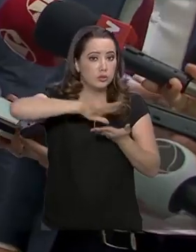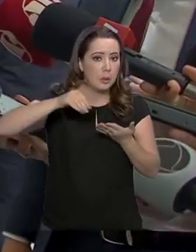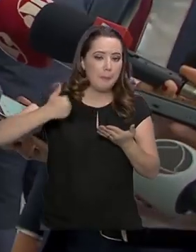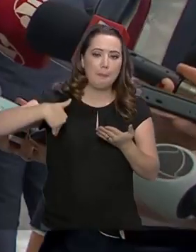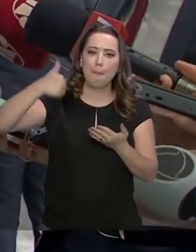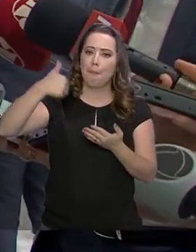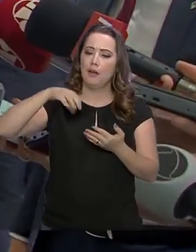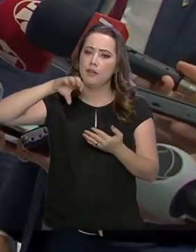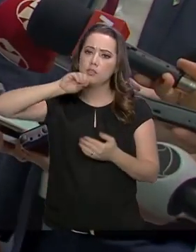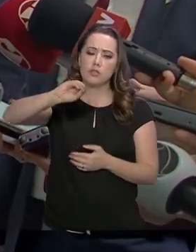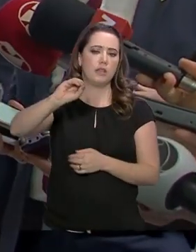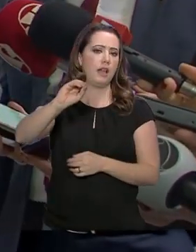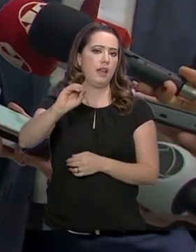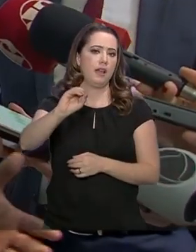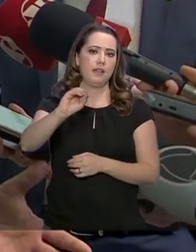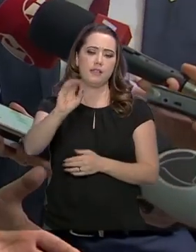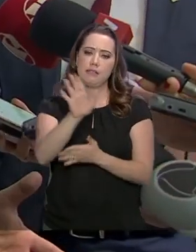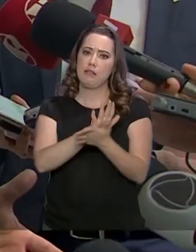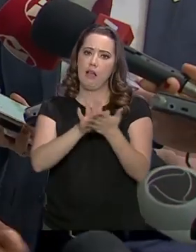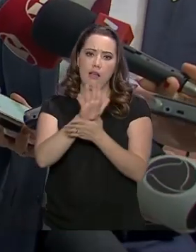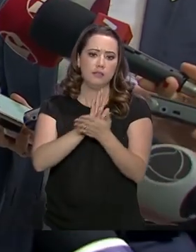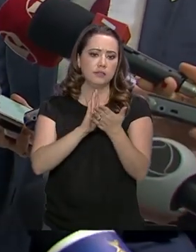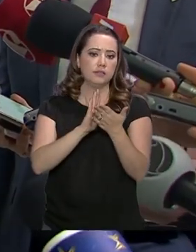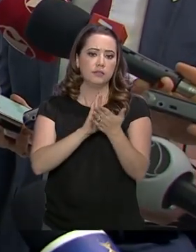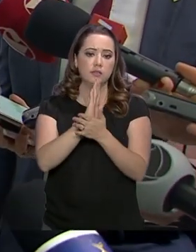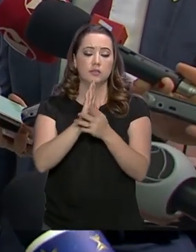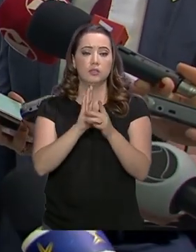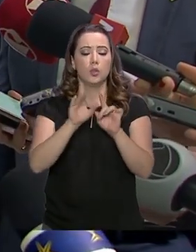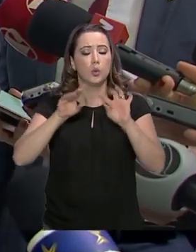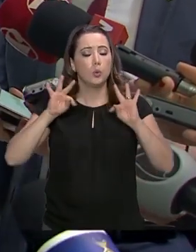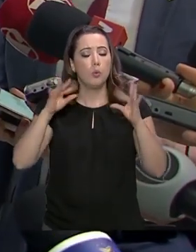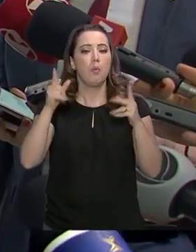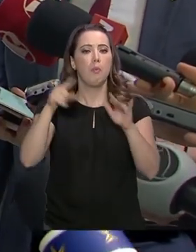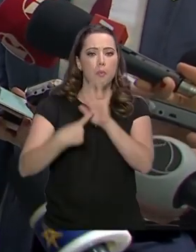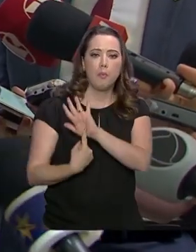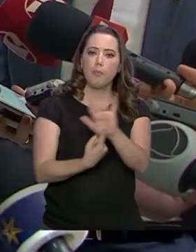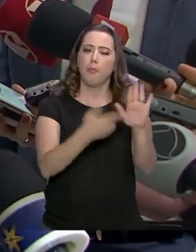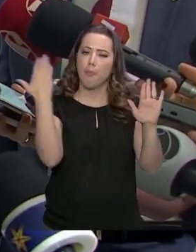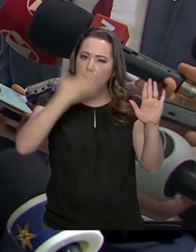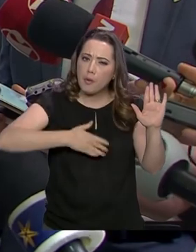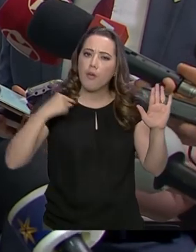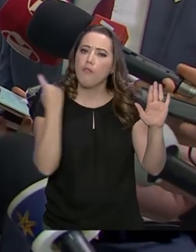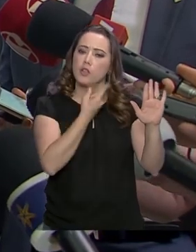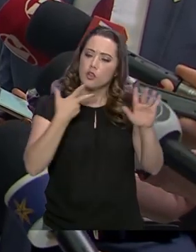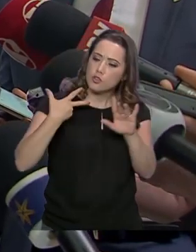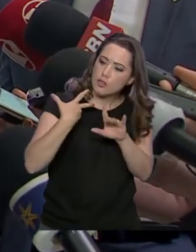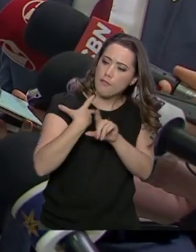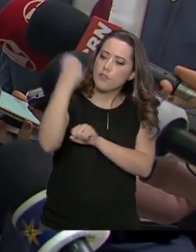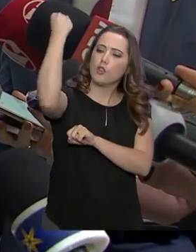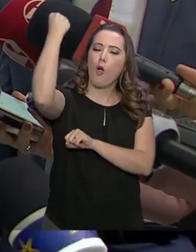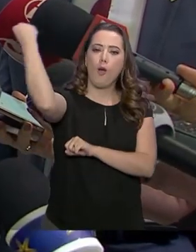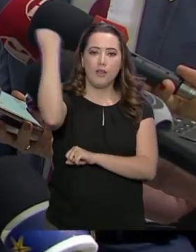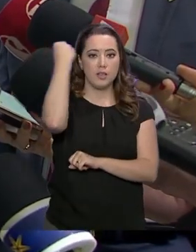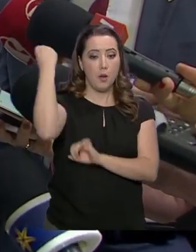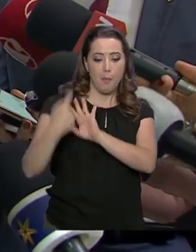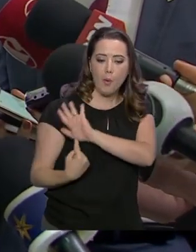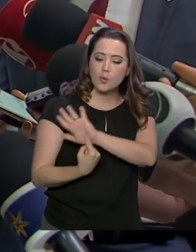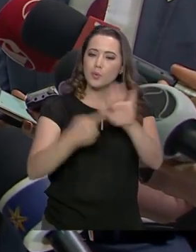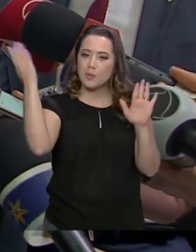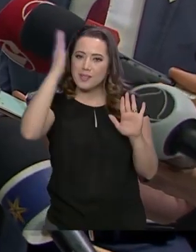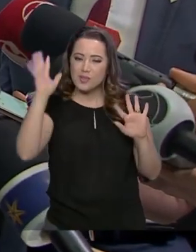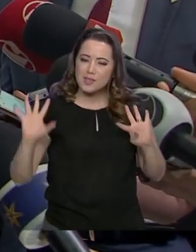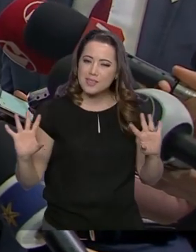10, nenhum passou. Prova maior da nossa vitória. Então, por favor, celebrem o Brasil, que a reforma da